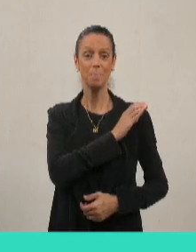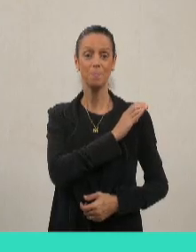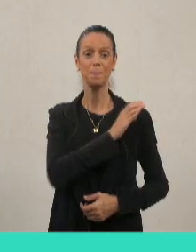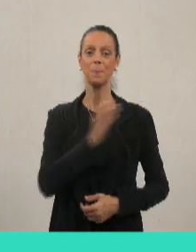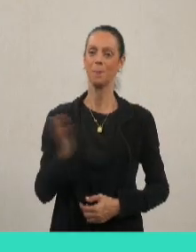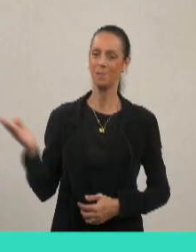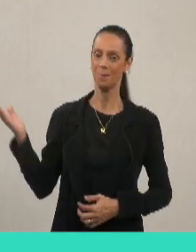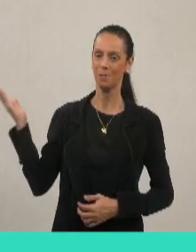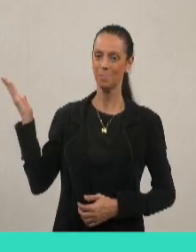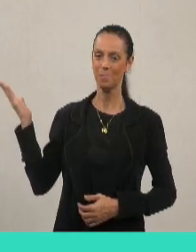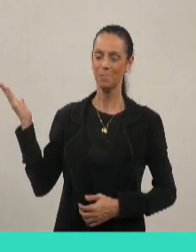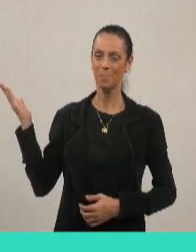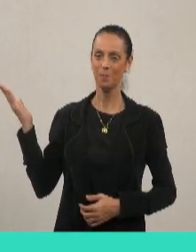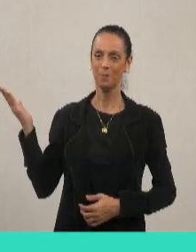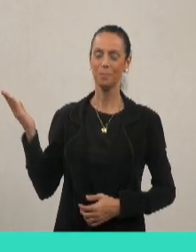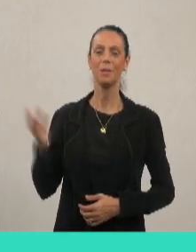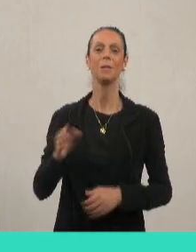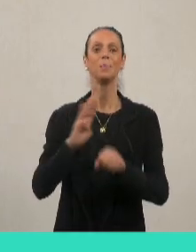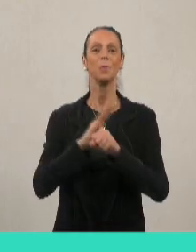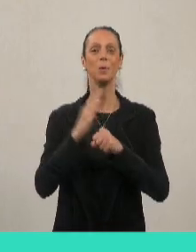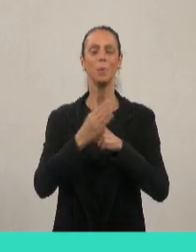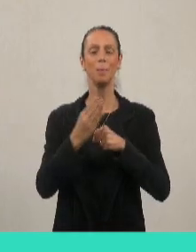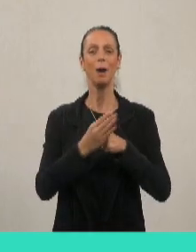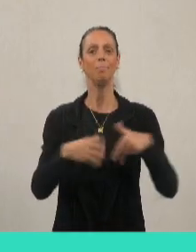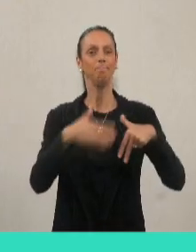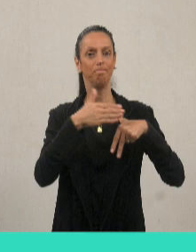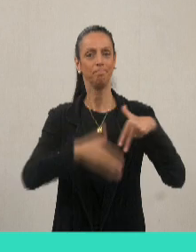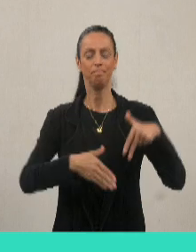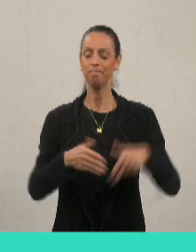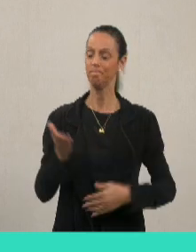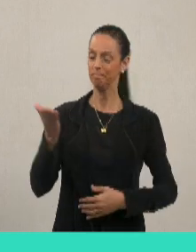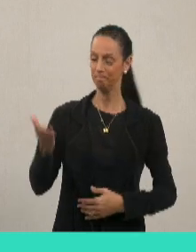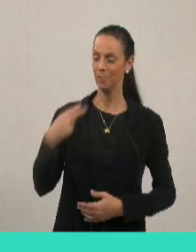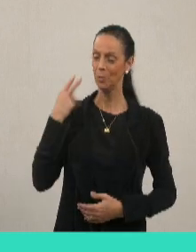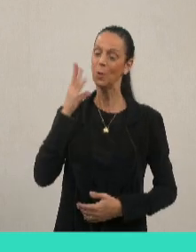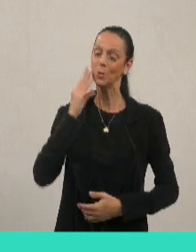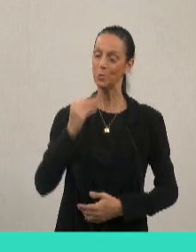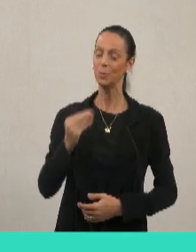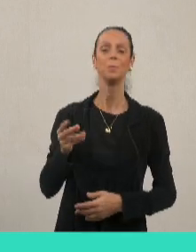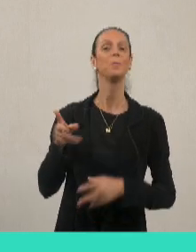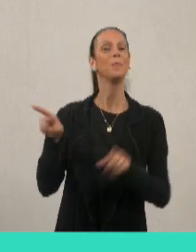nosso Nova Esperança, o vereador Gilson também almoçou lá. Então, assim,